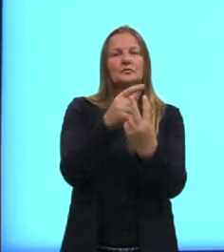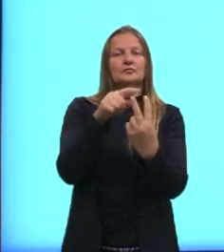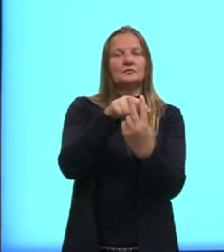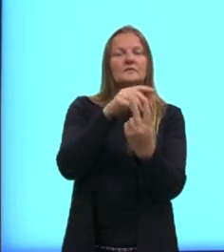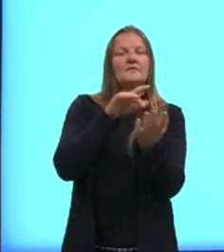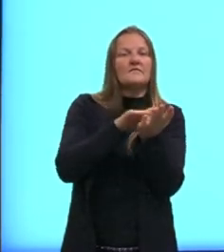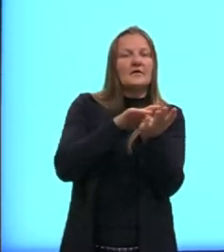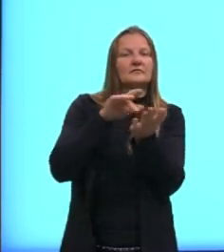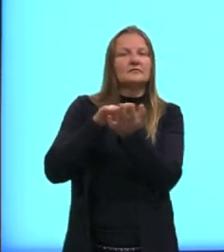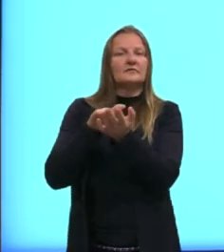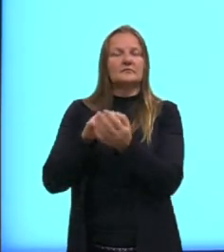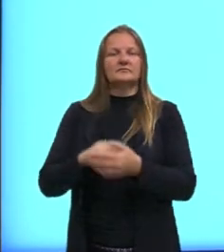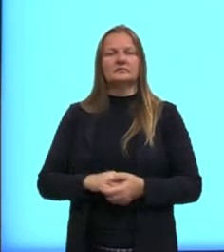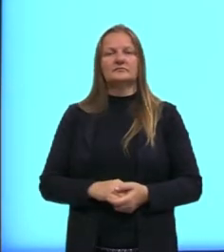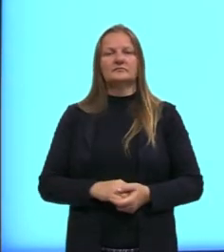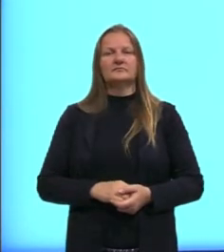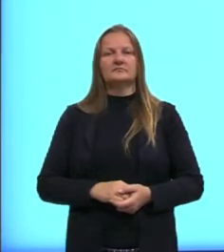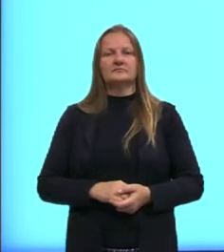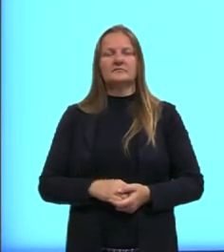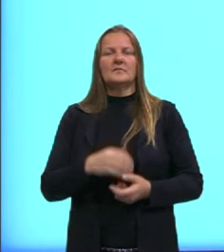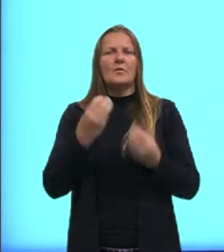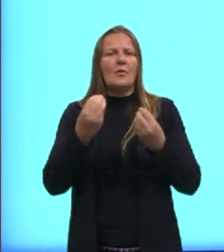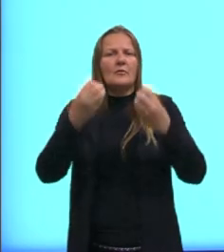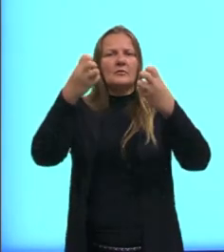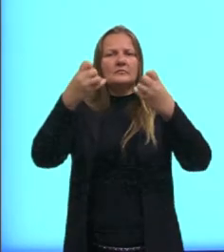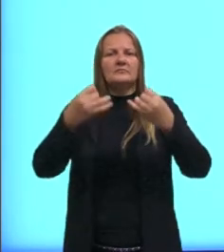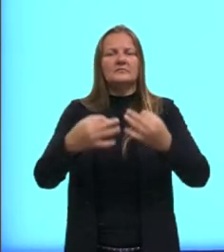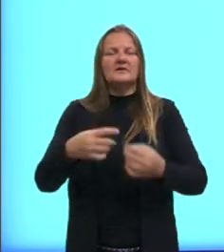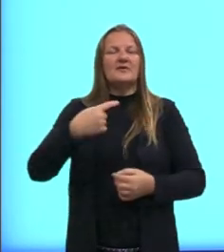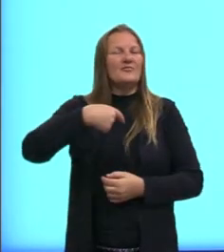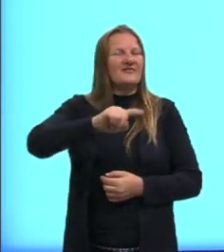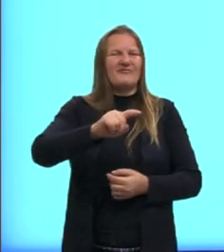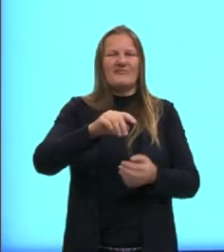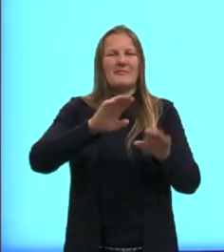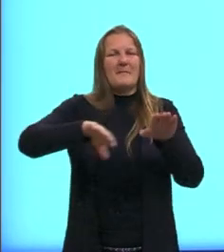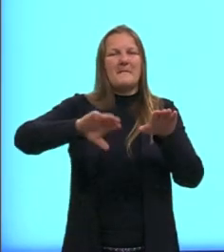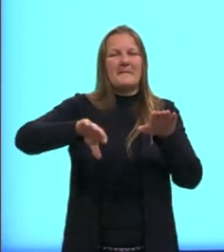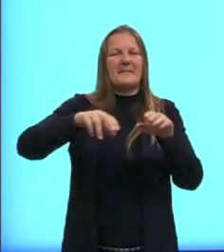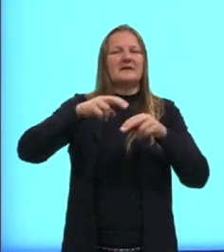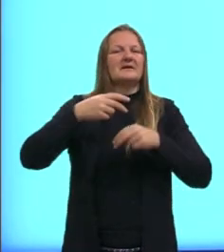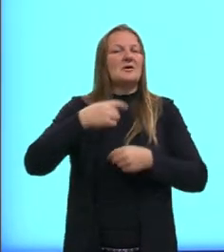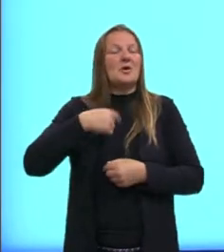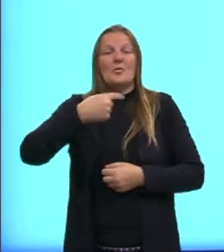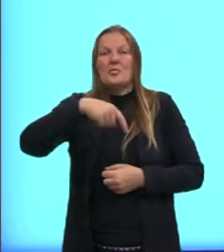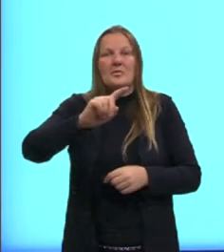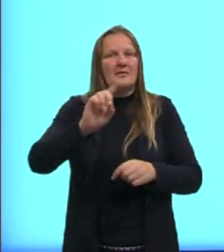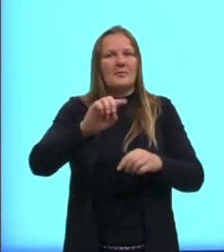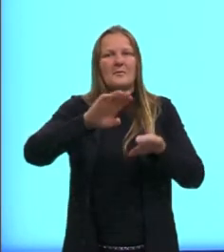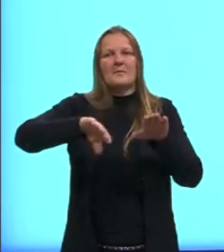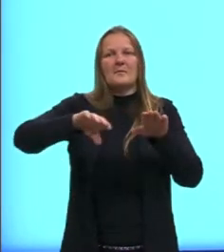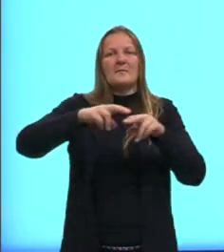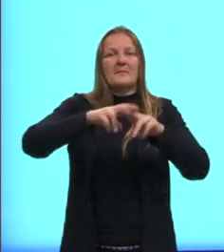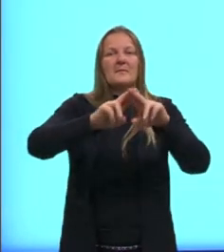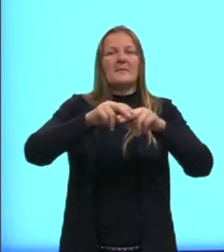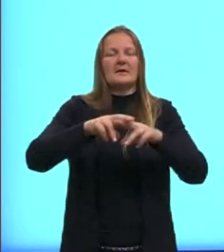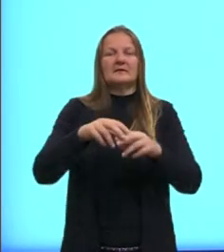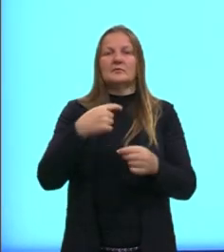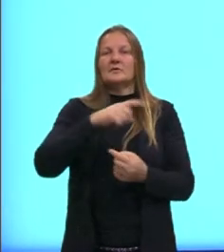proposições forem falsas. Bom, eu não fui ao parque, não fui à praia, então, a nossa